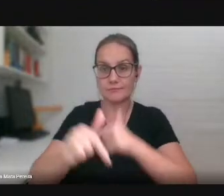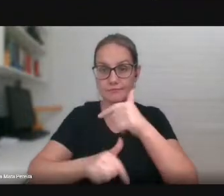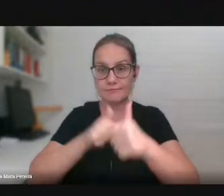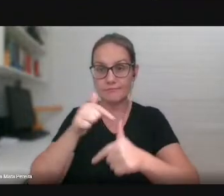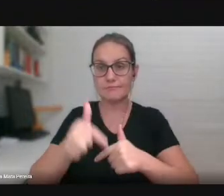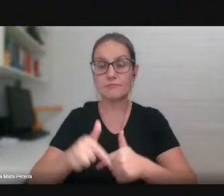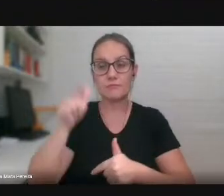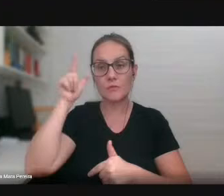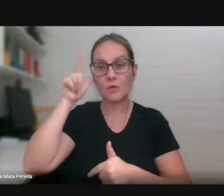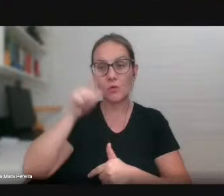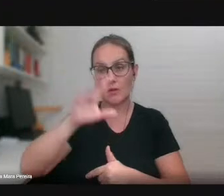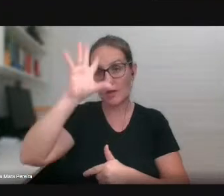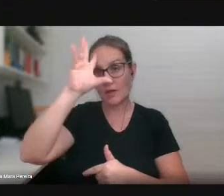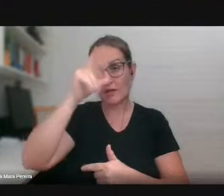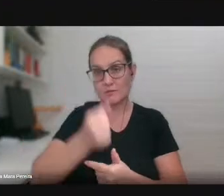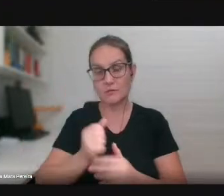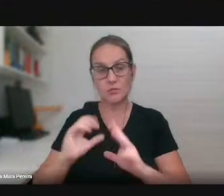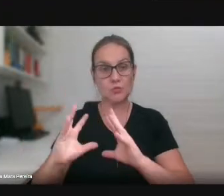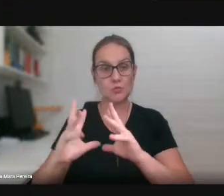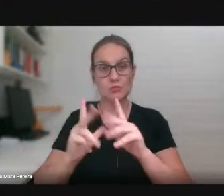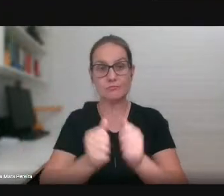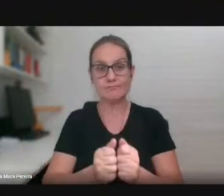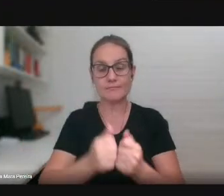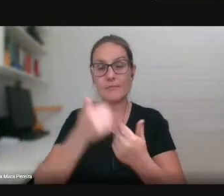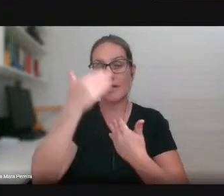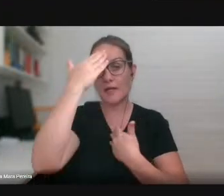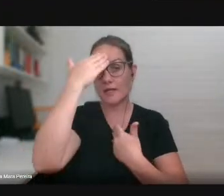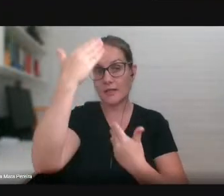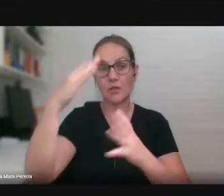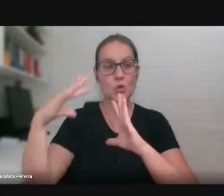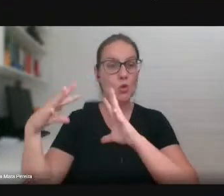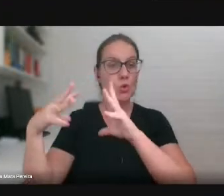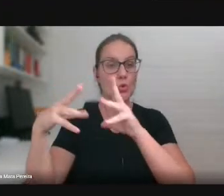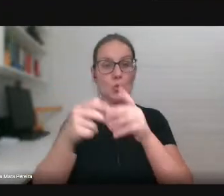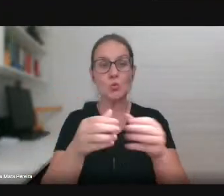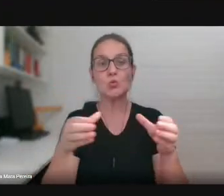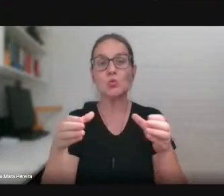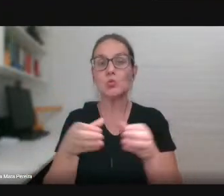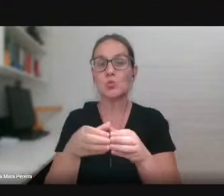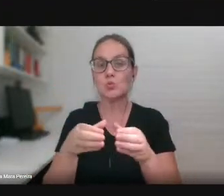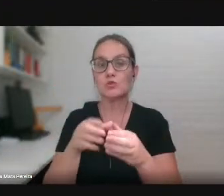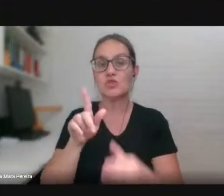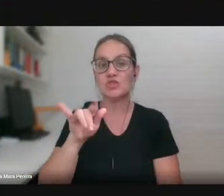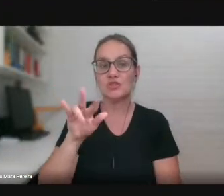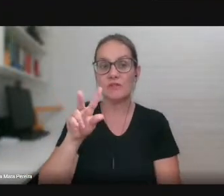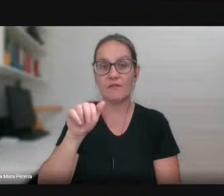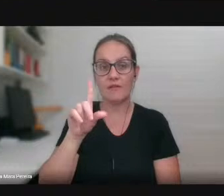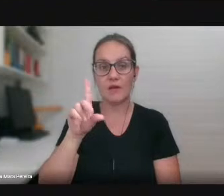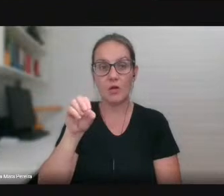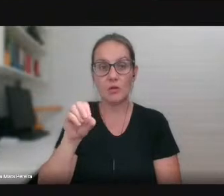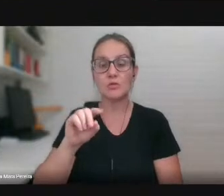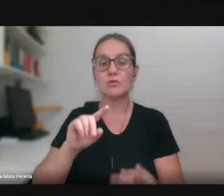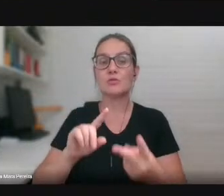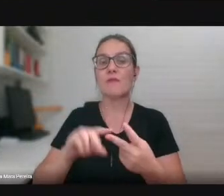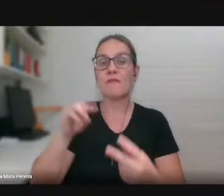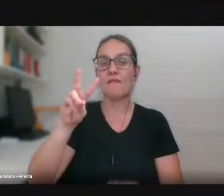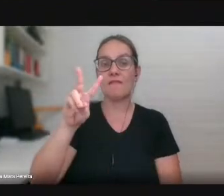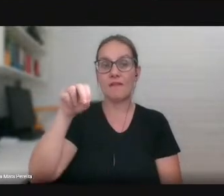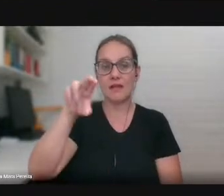realização. Agradeço nominalmente, então, a toda a equipe, ao Givaldo, a Vanessa, ao Rafael,